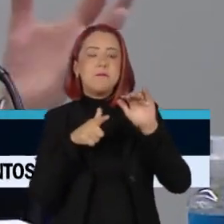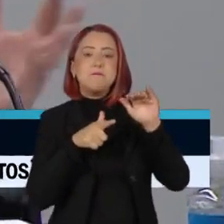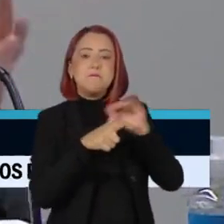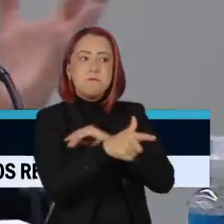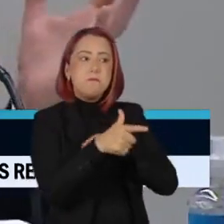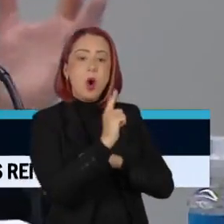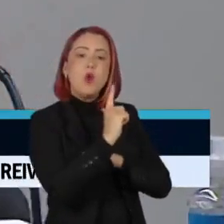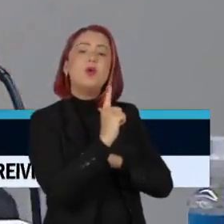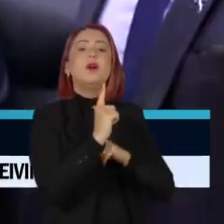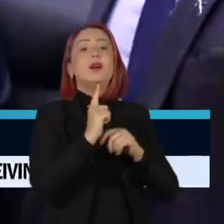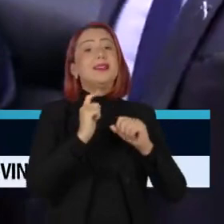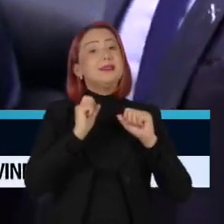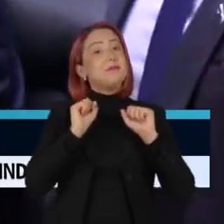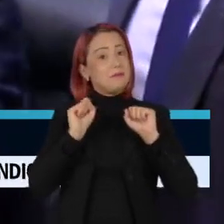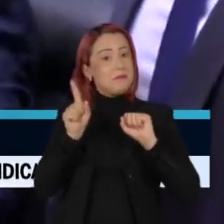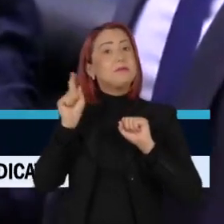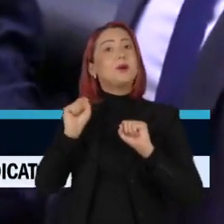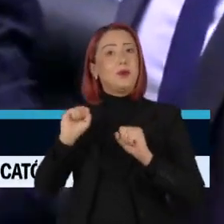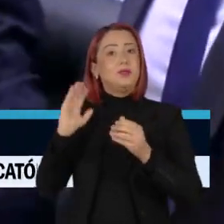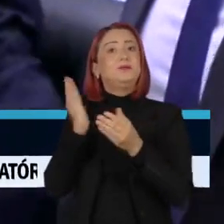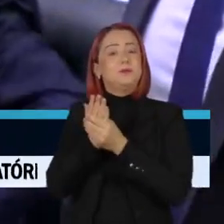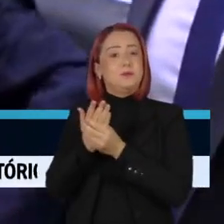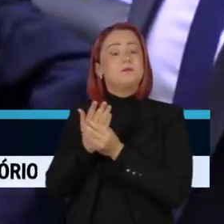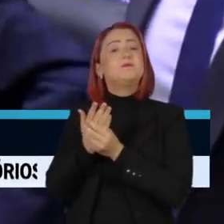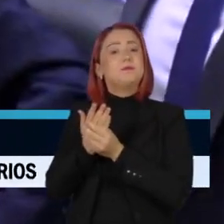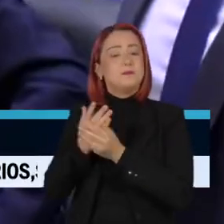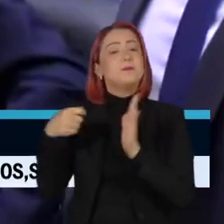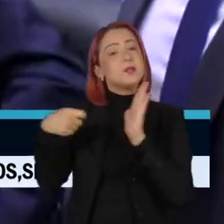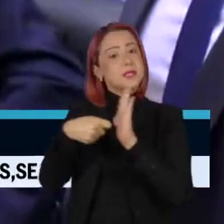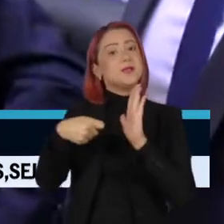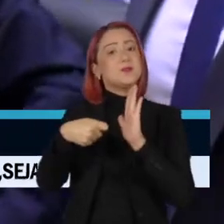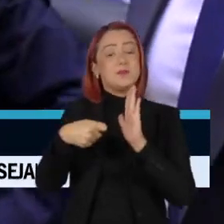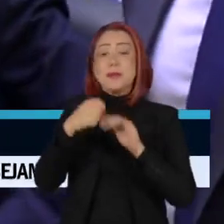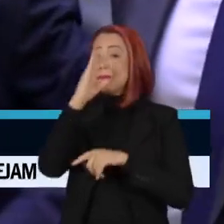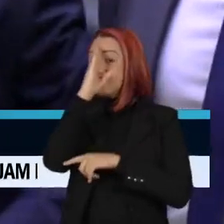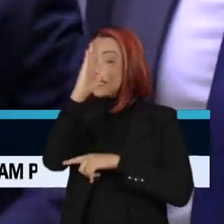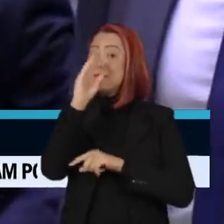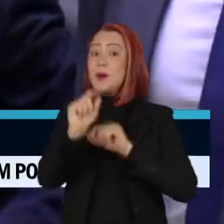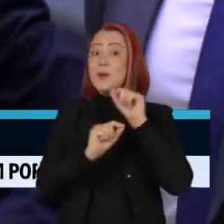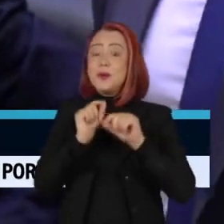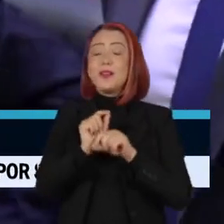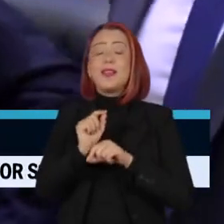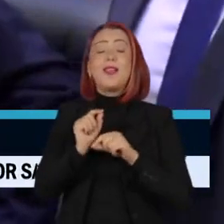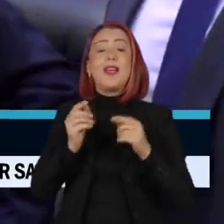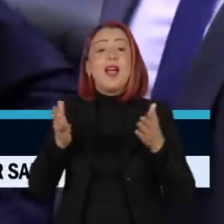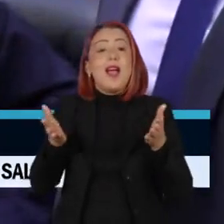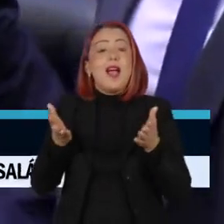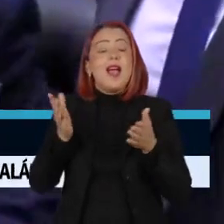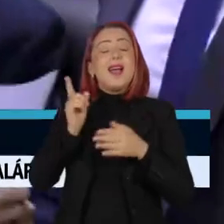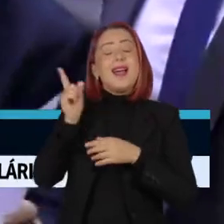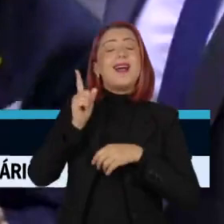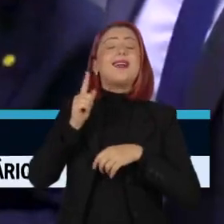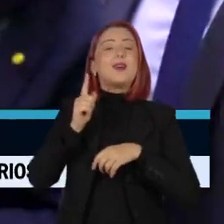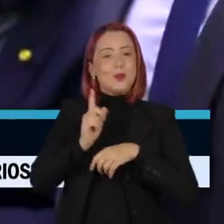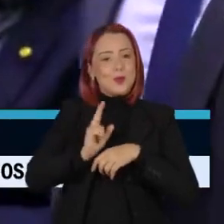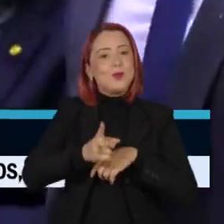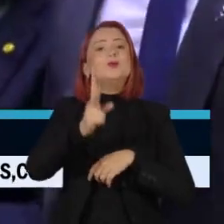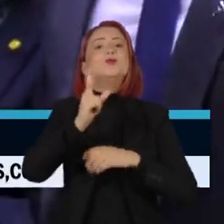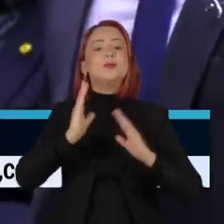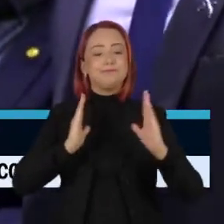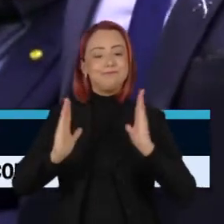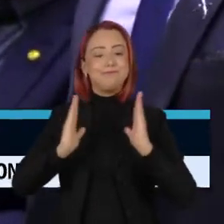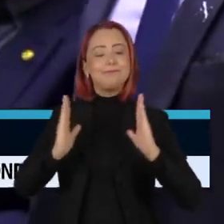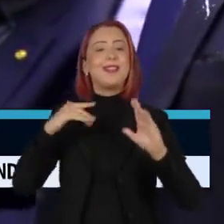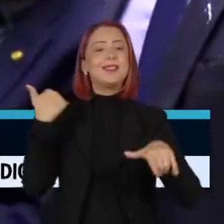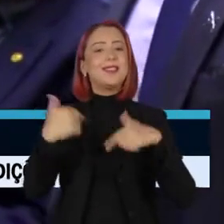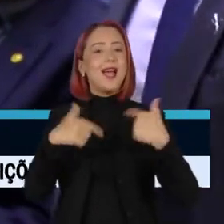atribuídos a ela, e que os possíveis crimes foram cometidos no exercício do atual mandato de parlamentar federal, e em razão